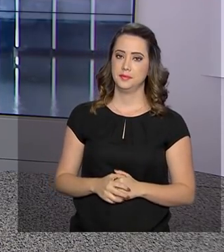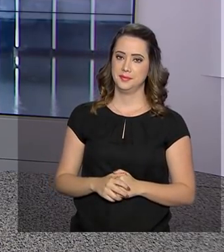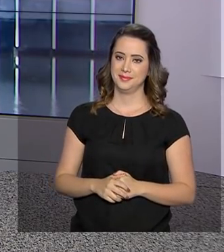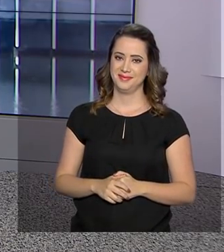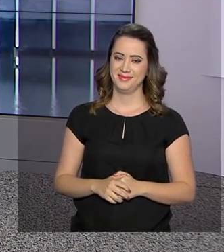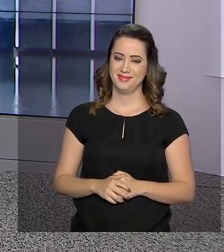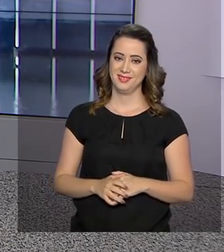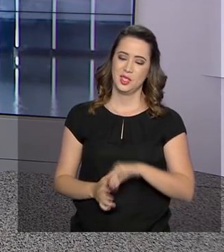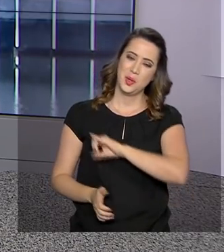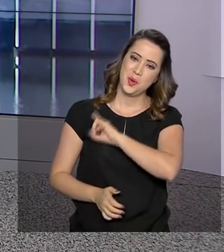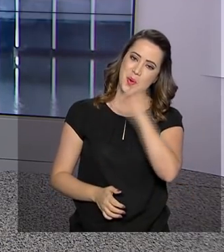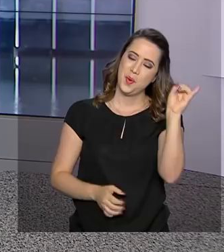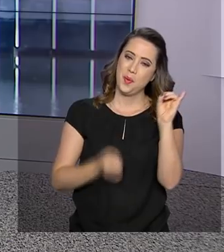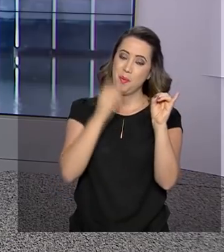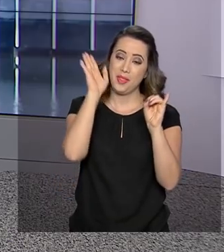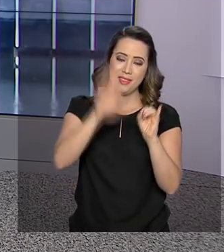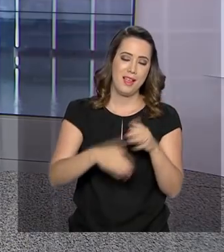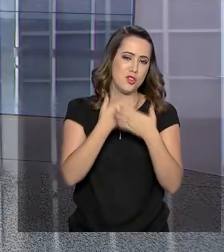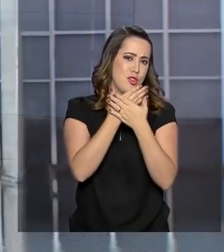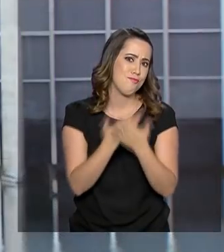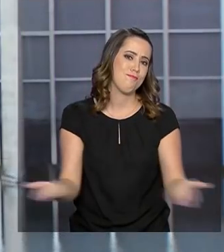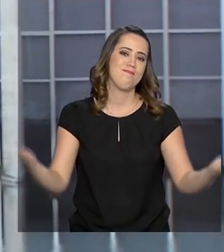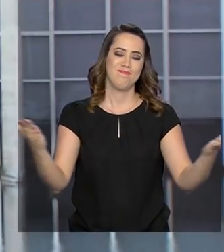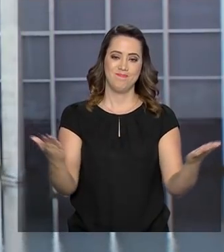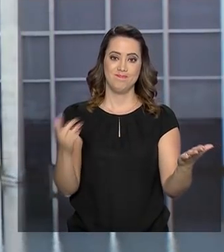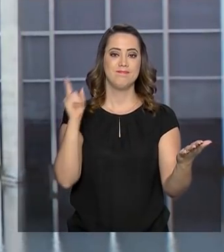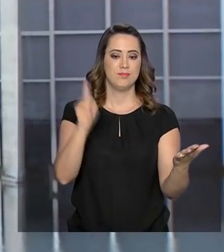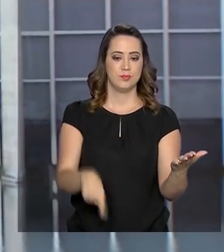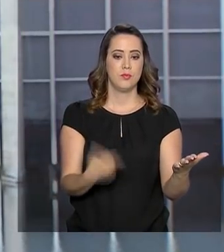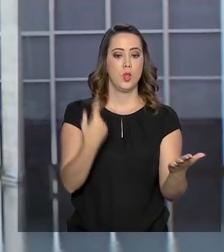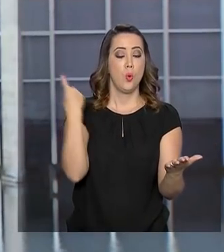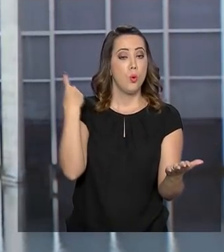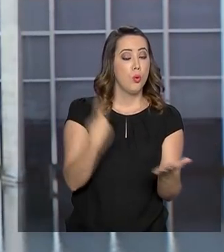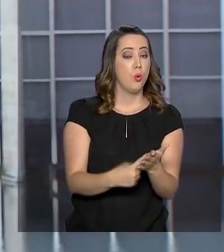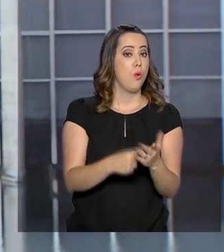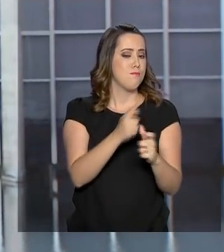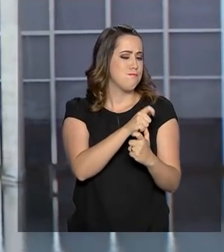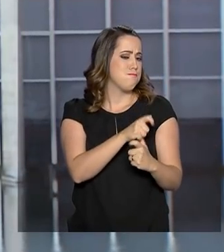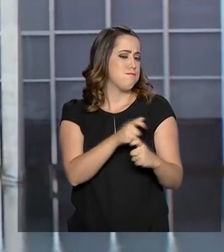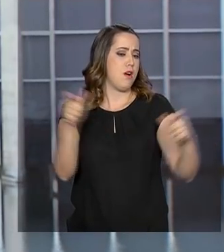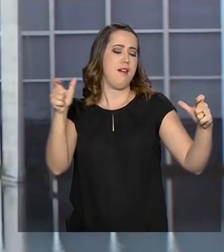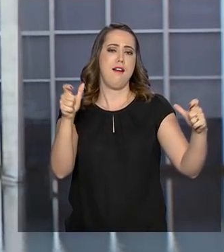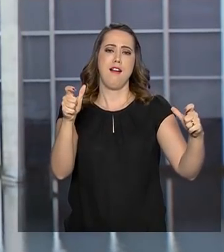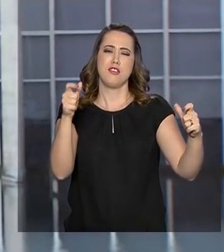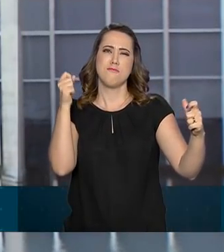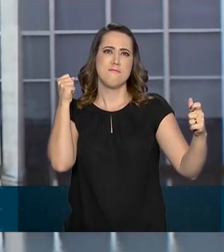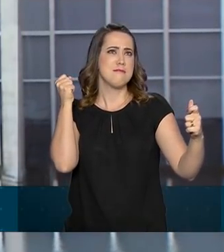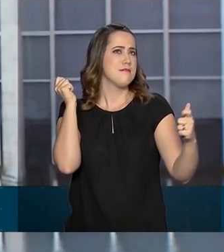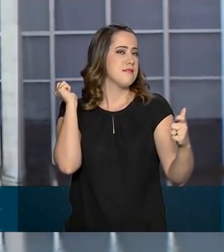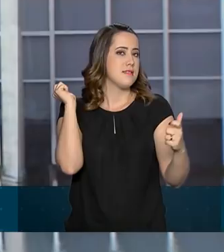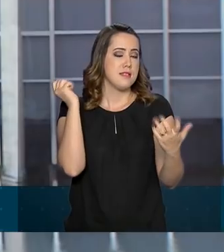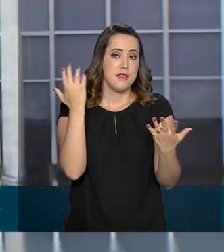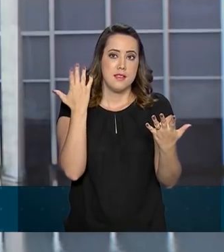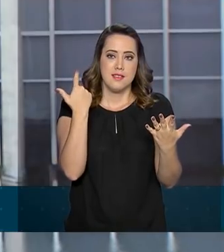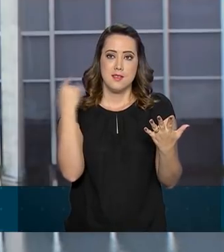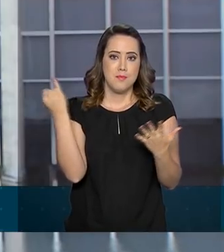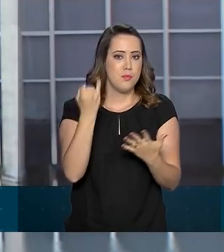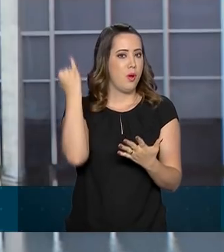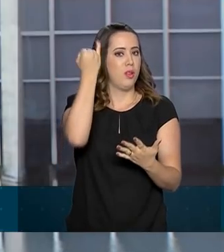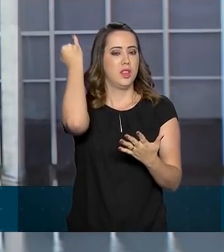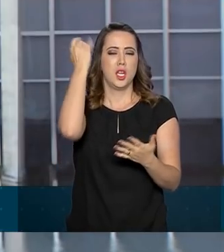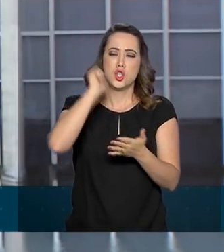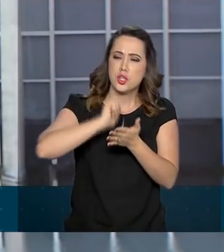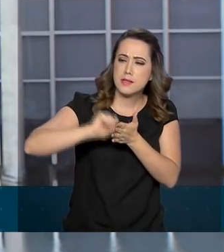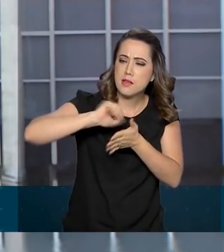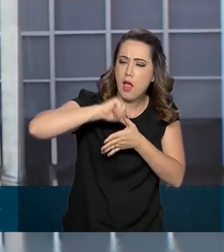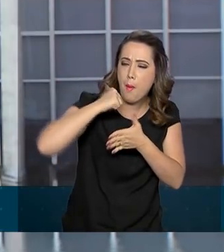Oi, Roberto. Boa tarde para você, boa tarde a todos. O acordo é o mais amplo e complexo já assinado pelo Mercosul,